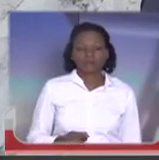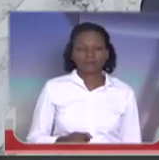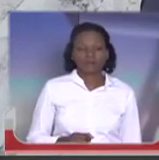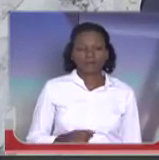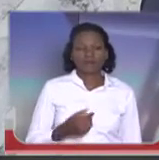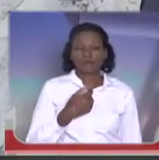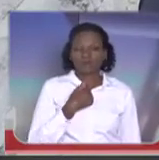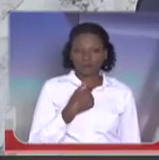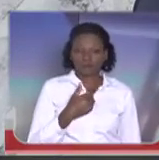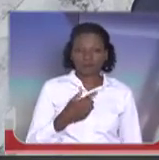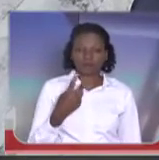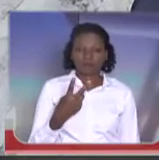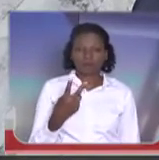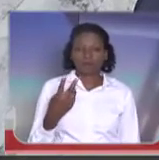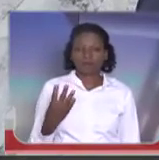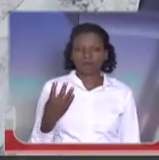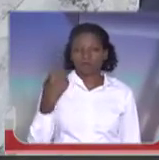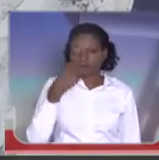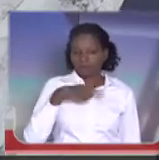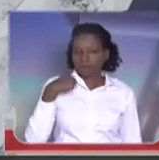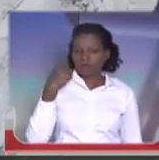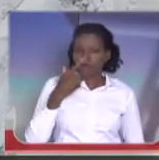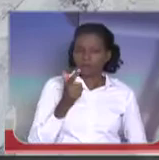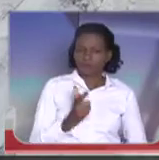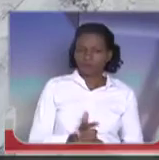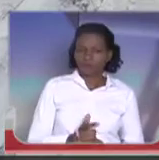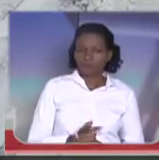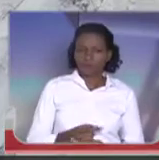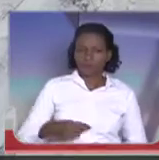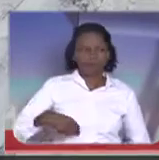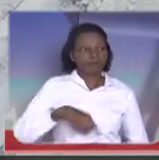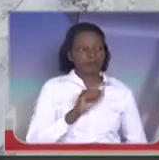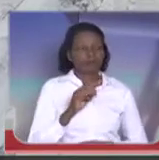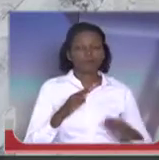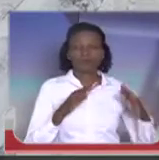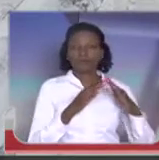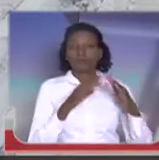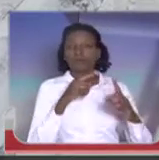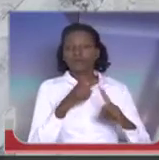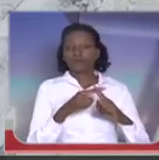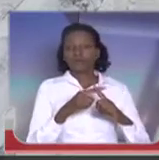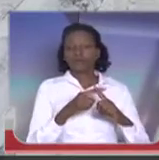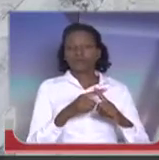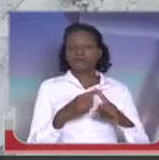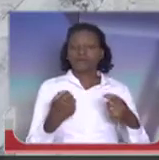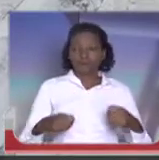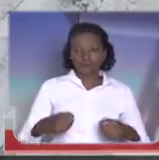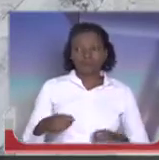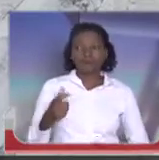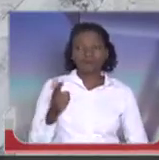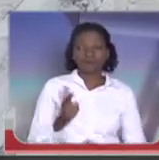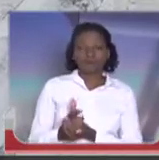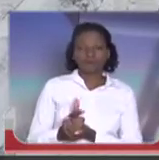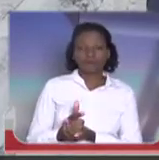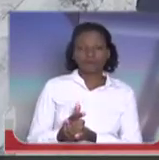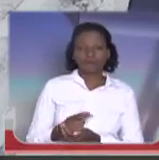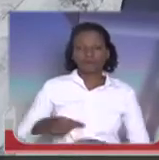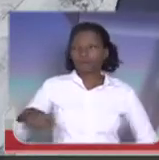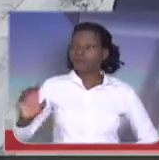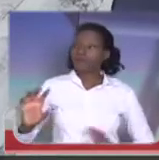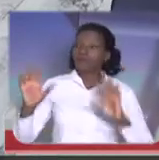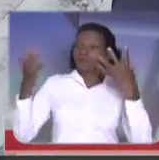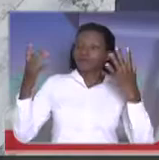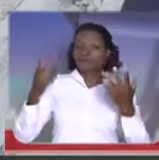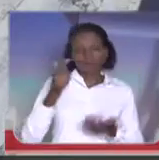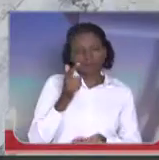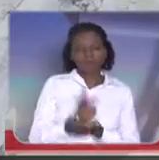sou obrigado a andar armado 24 horas por dia. Até para ir numa igreja, para ir na igreja, eu vou armado. Para ir numa festa, você tem